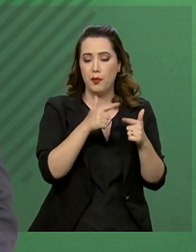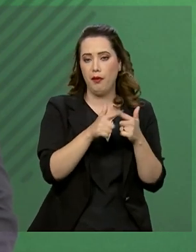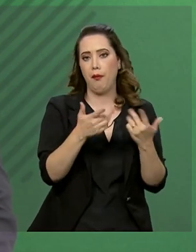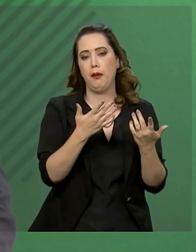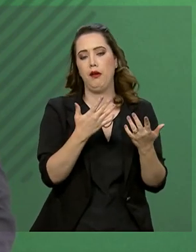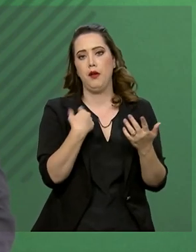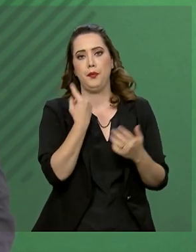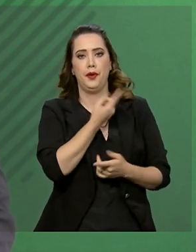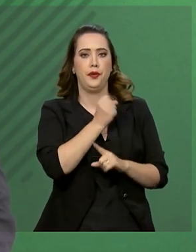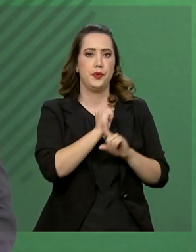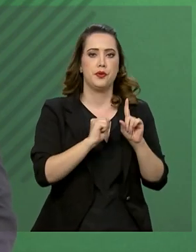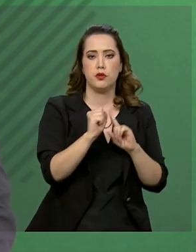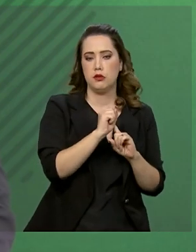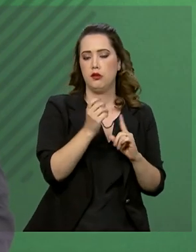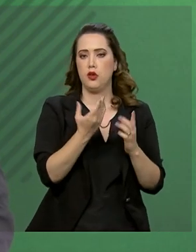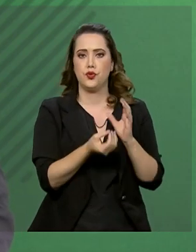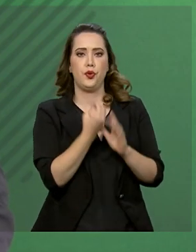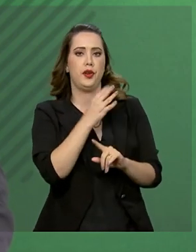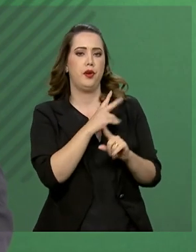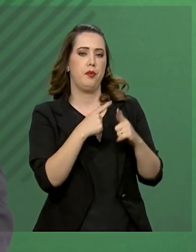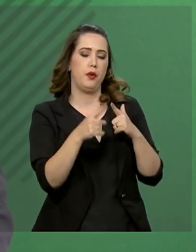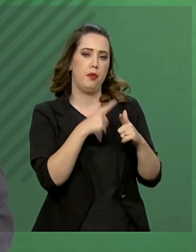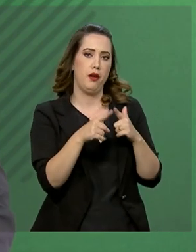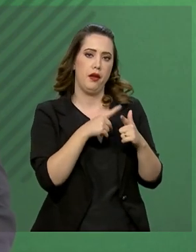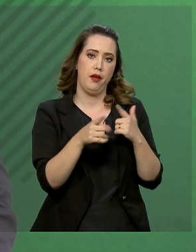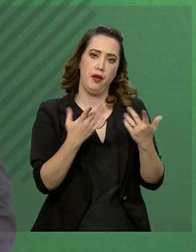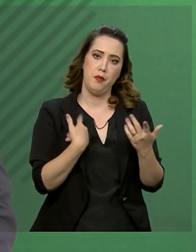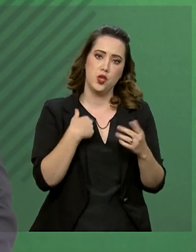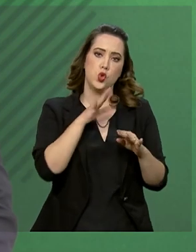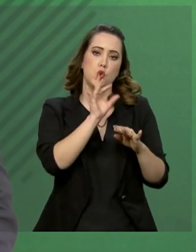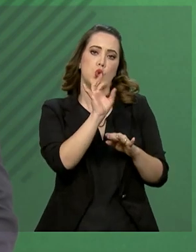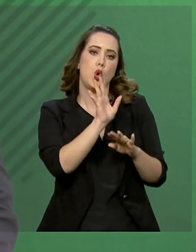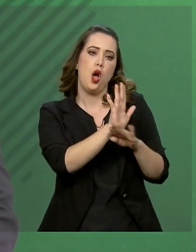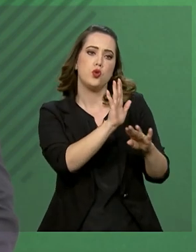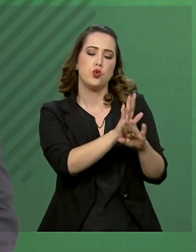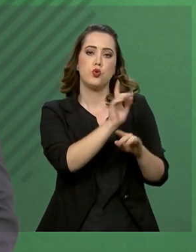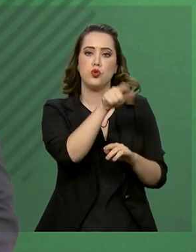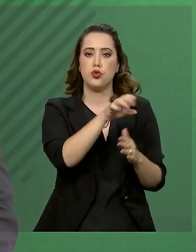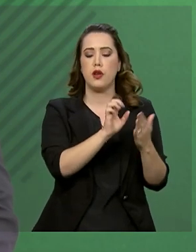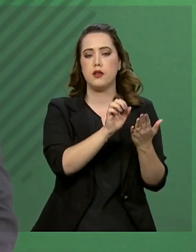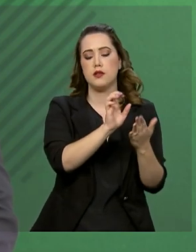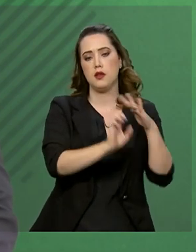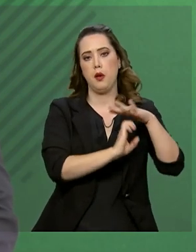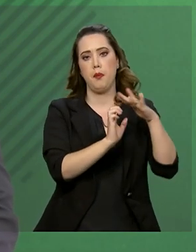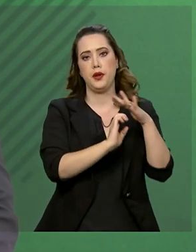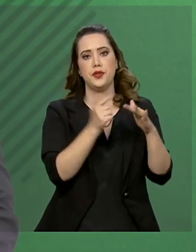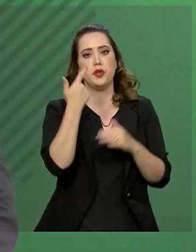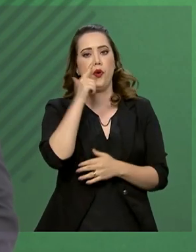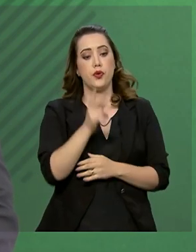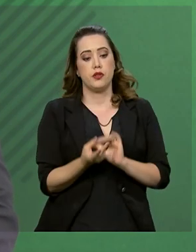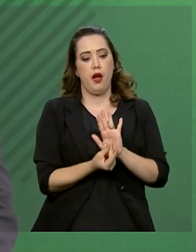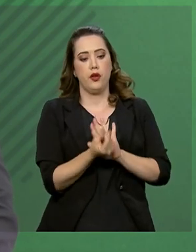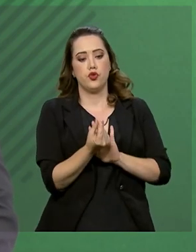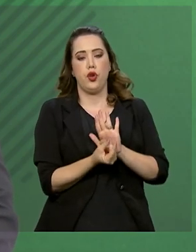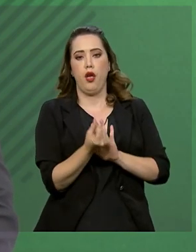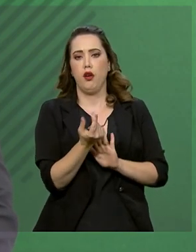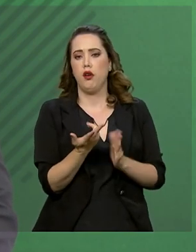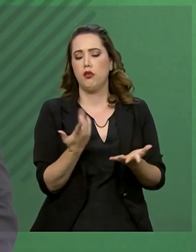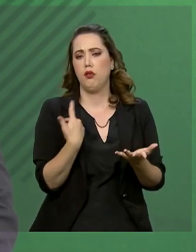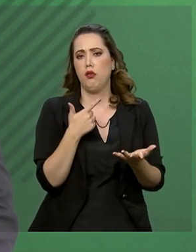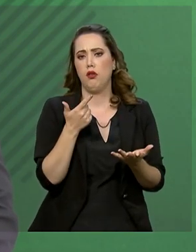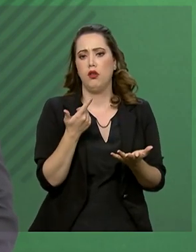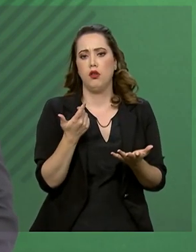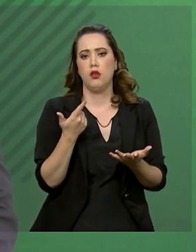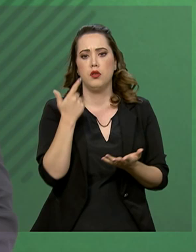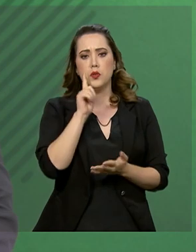prejudiquem a nossa sociedade, favorecendo, em verdade, as empresas que deles se valem para a obtenção